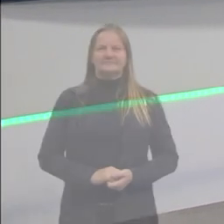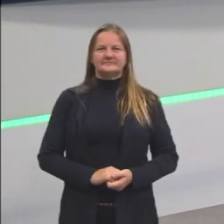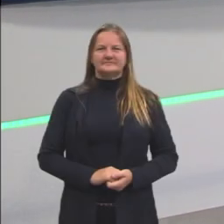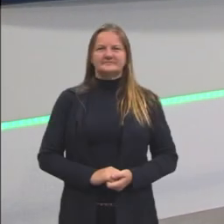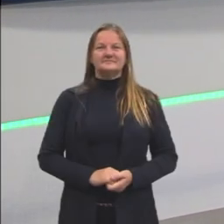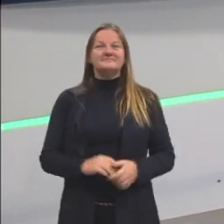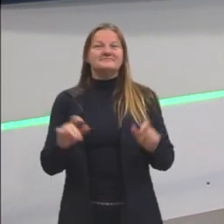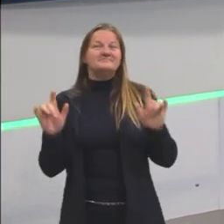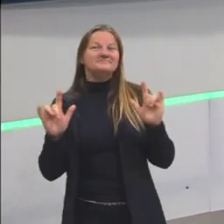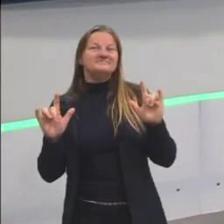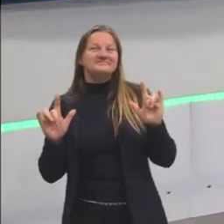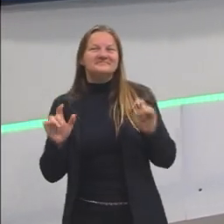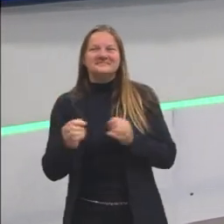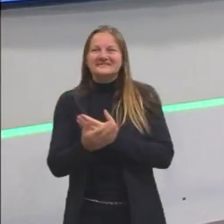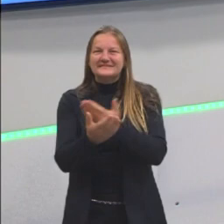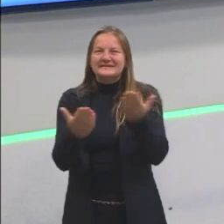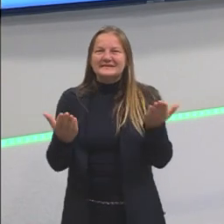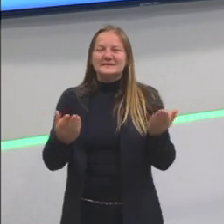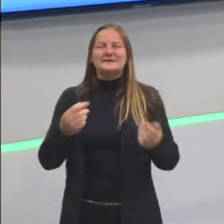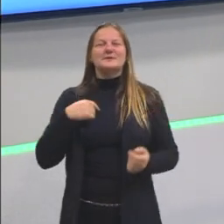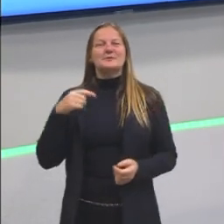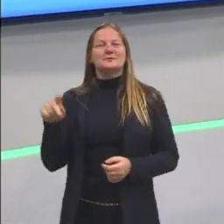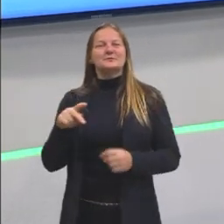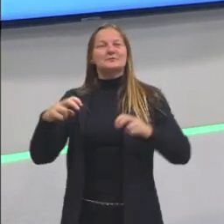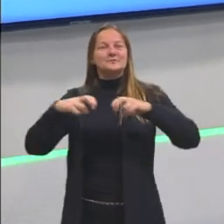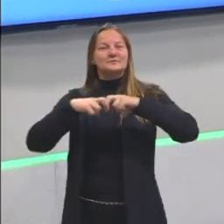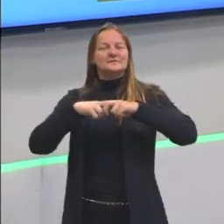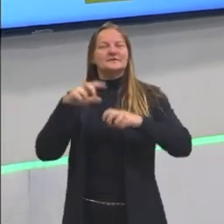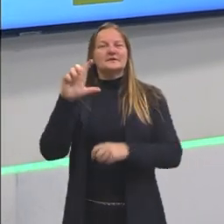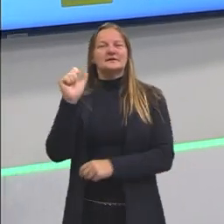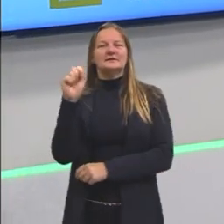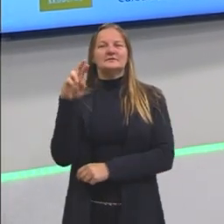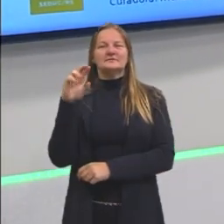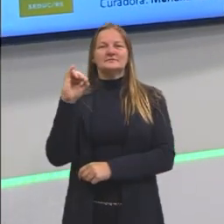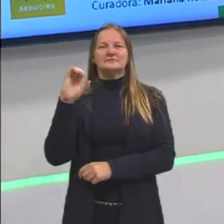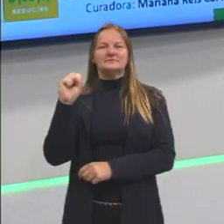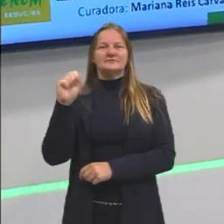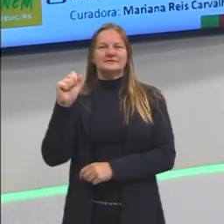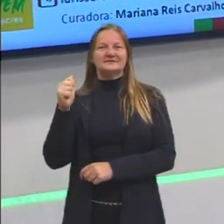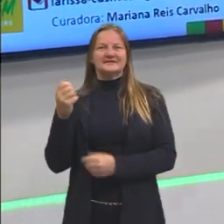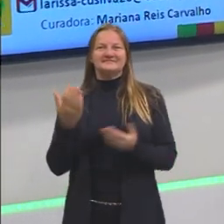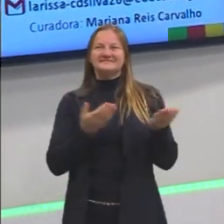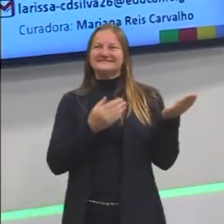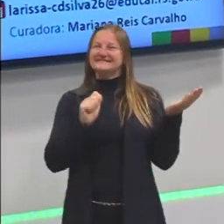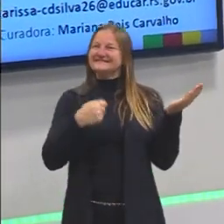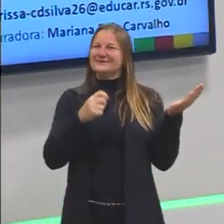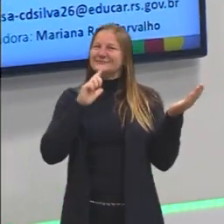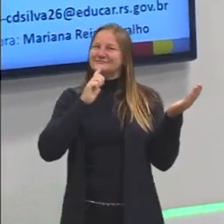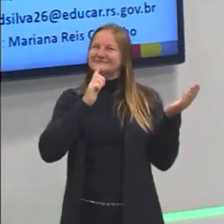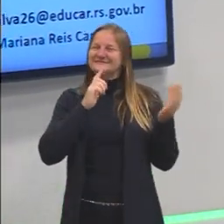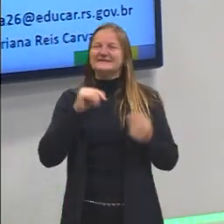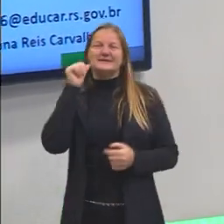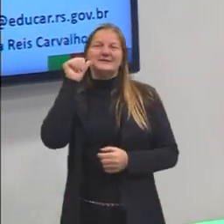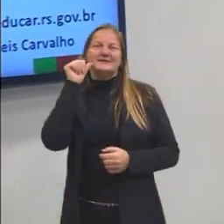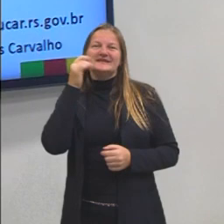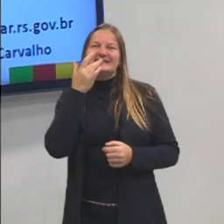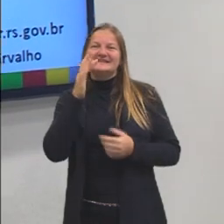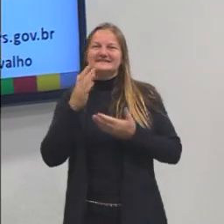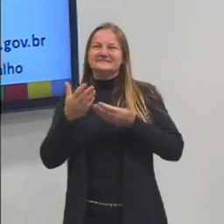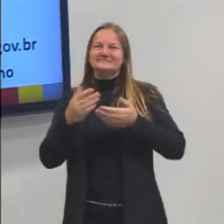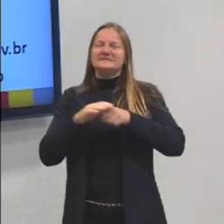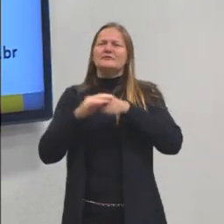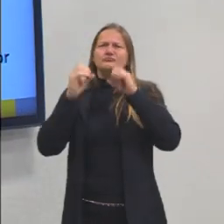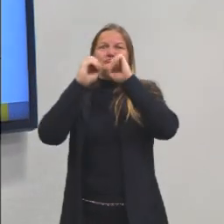Olá pessoal, eu sou professora de Física, meu nome é Larissa, esse é o meu sinal em Libras. Eu sou uma mulher branca, de pele